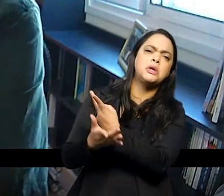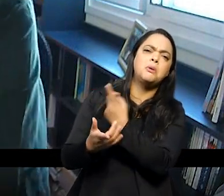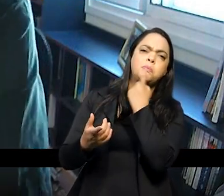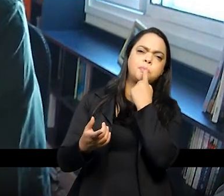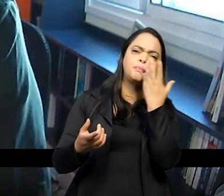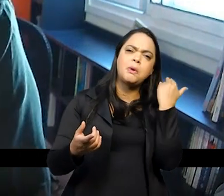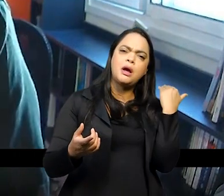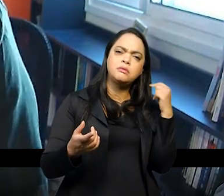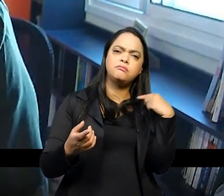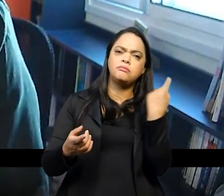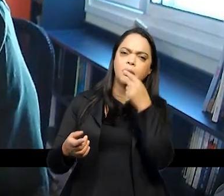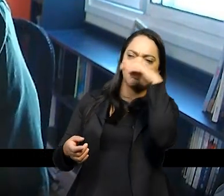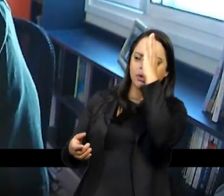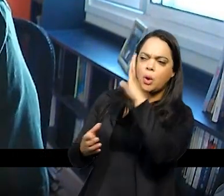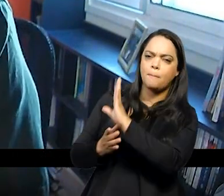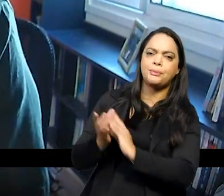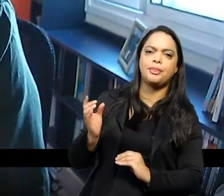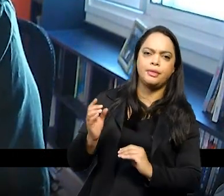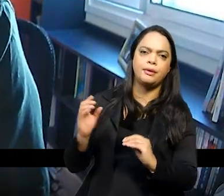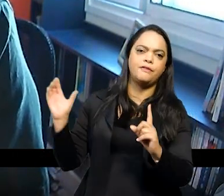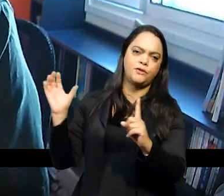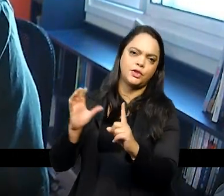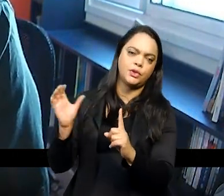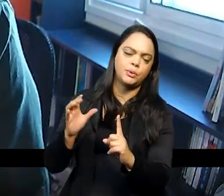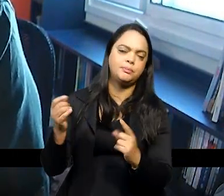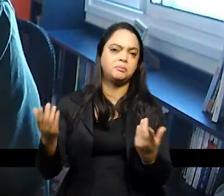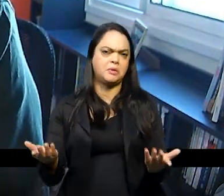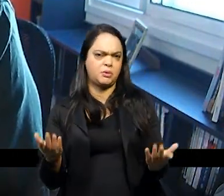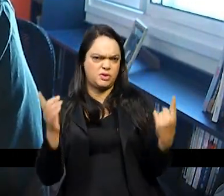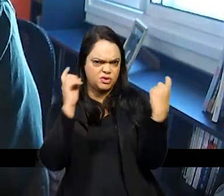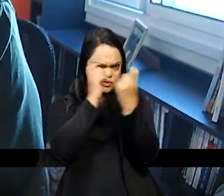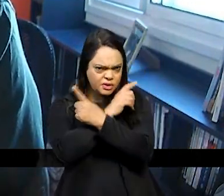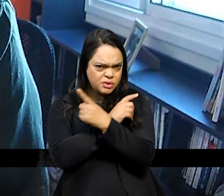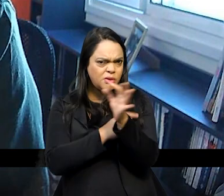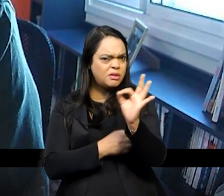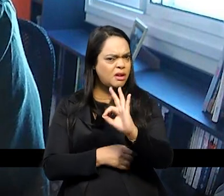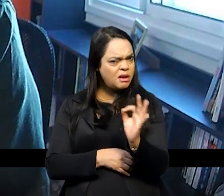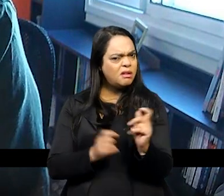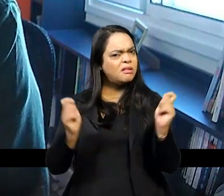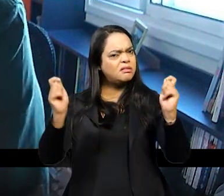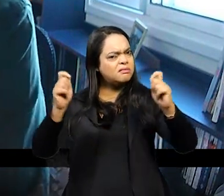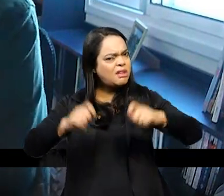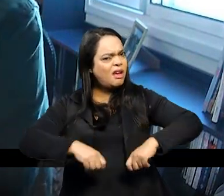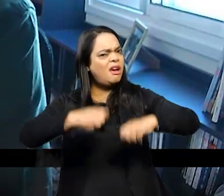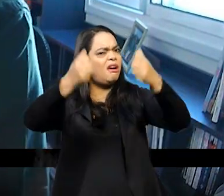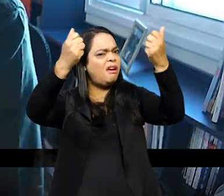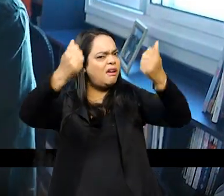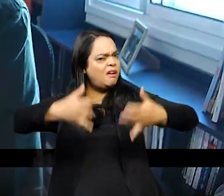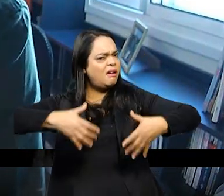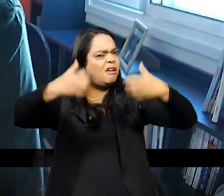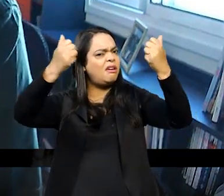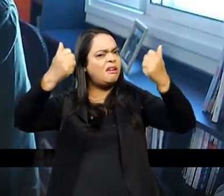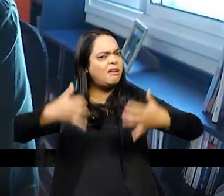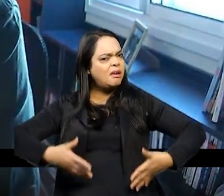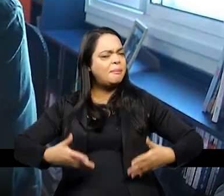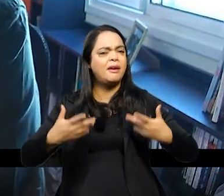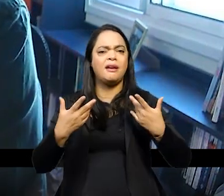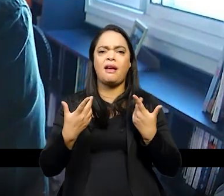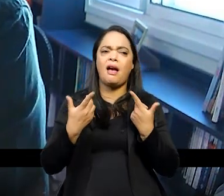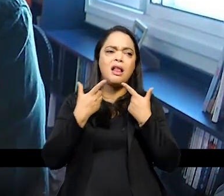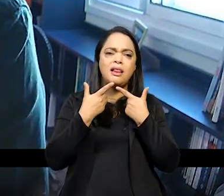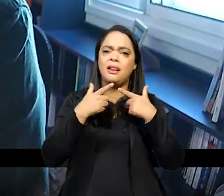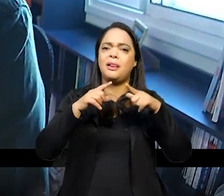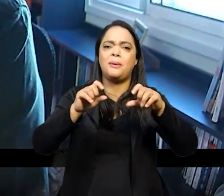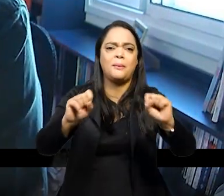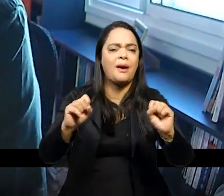não tem dificuldade nenhuma quer dizer você pode usar argumentos você pode usar uma linguagem você